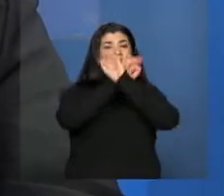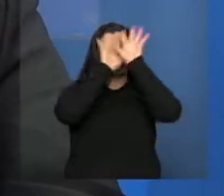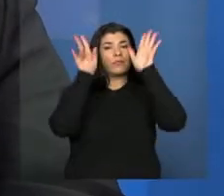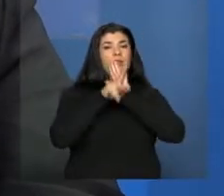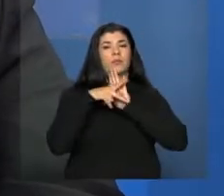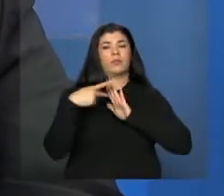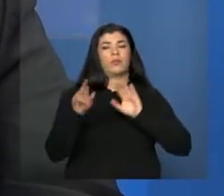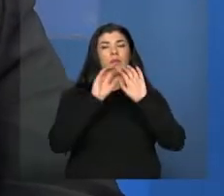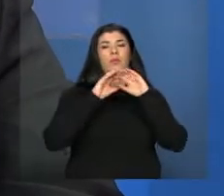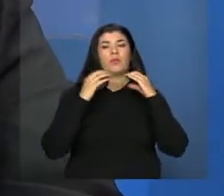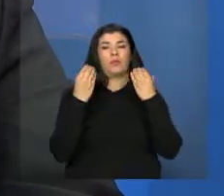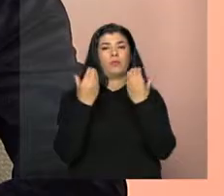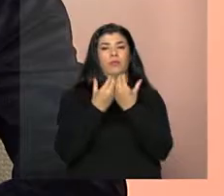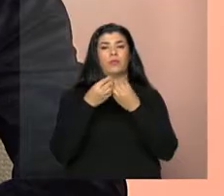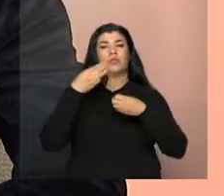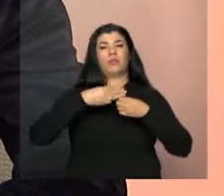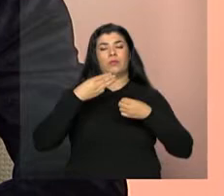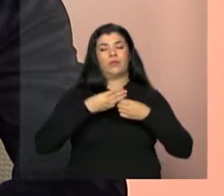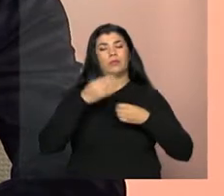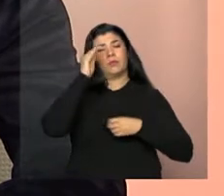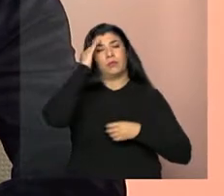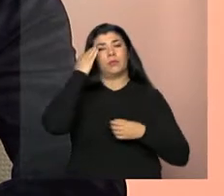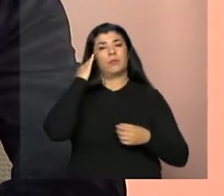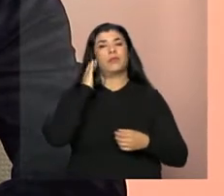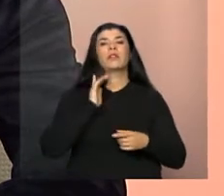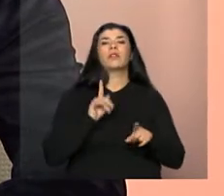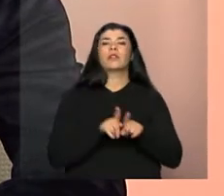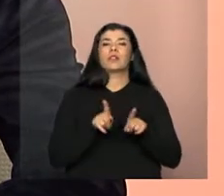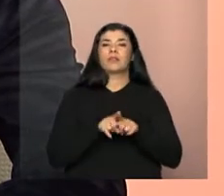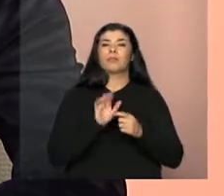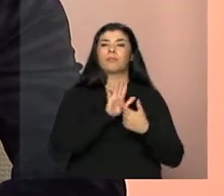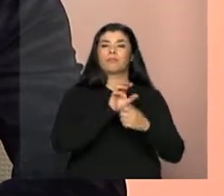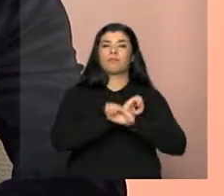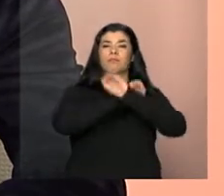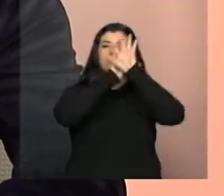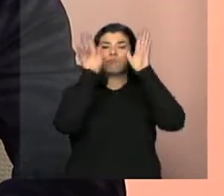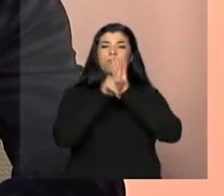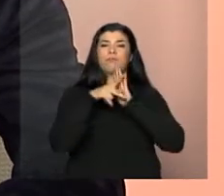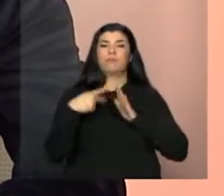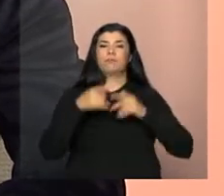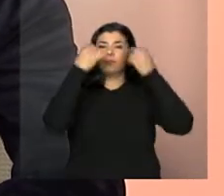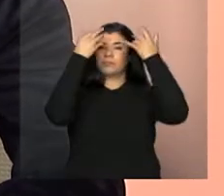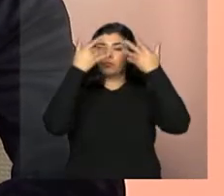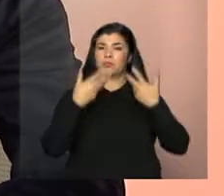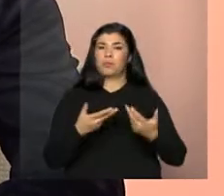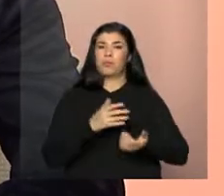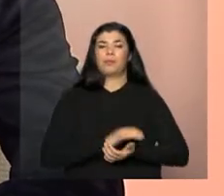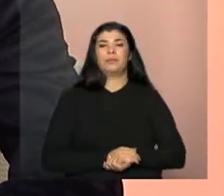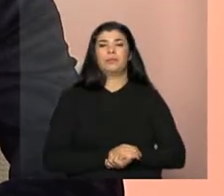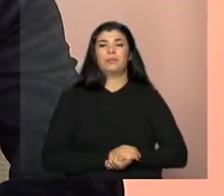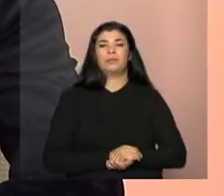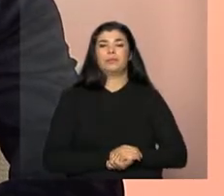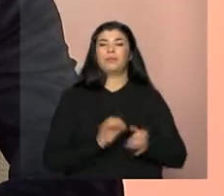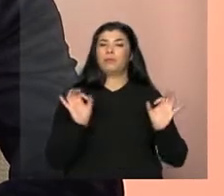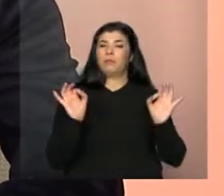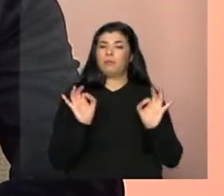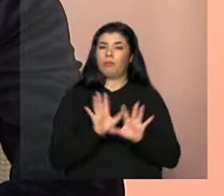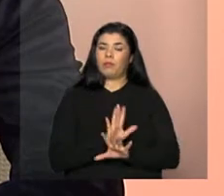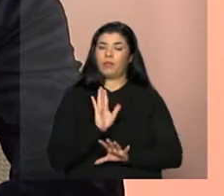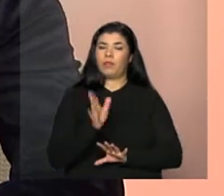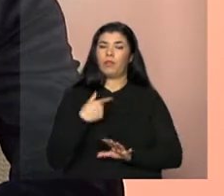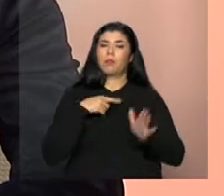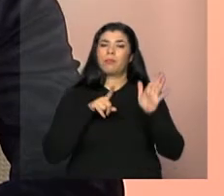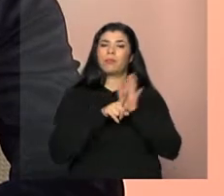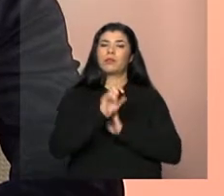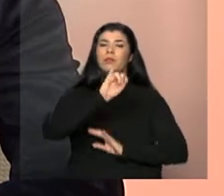próprio conselho. É justamente para consolidar essa gestão de transparência que tanto se fala, né? E José, para a gente encerrar este bloco,